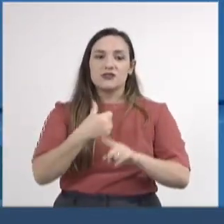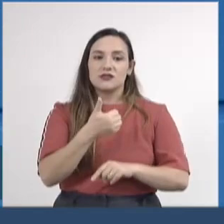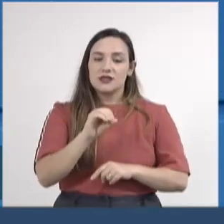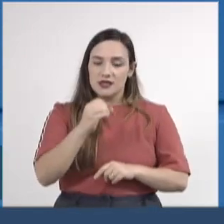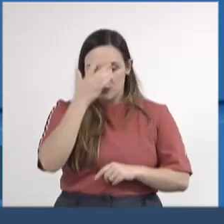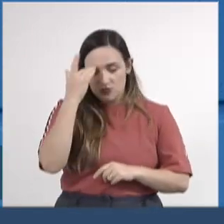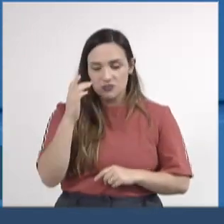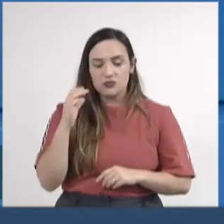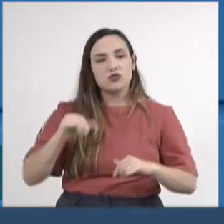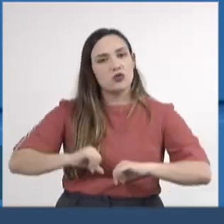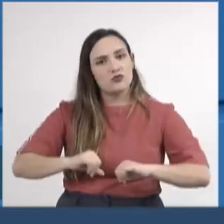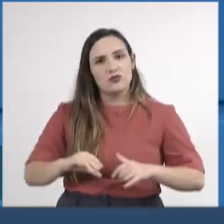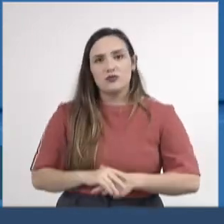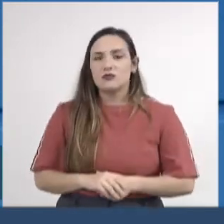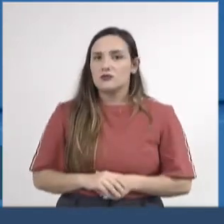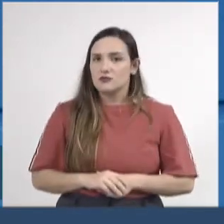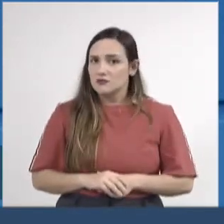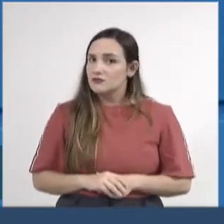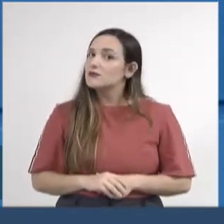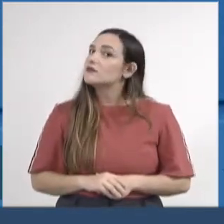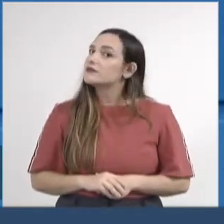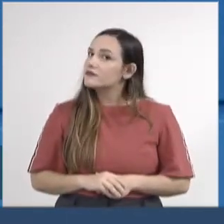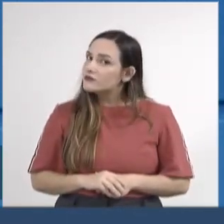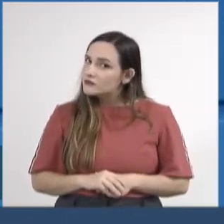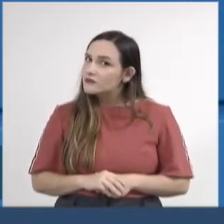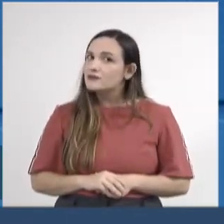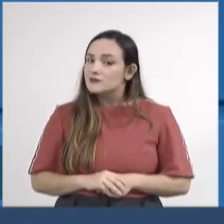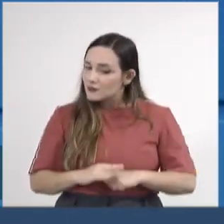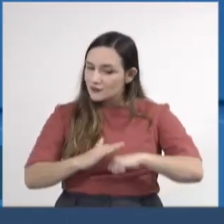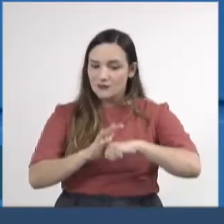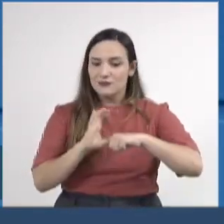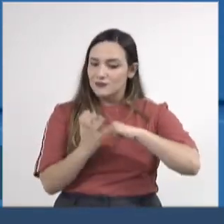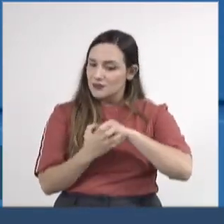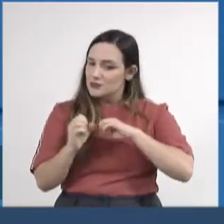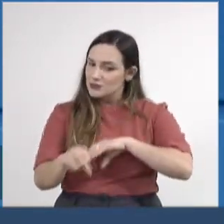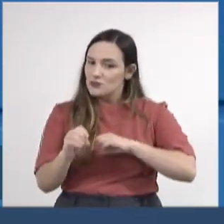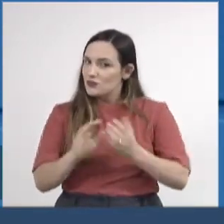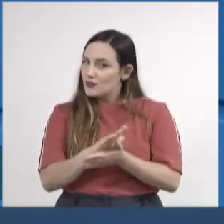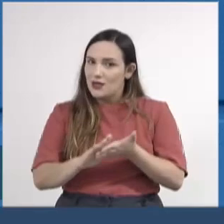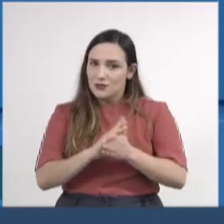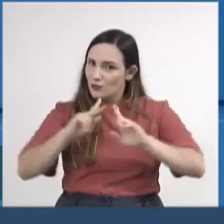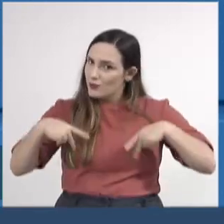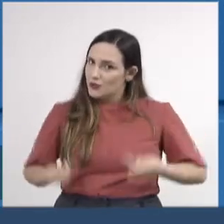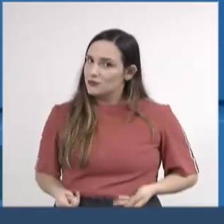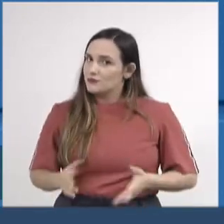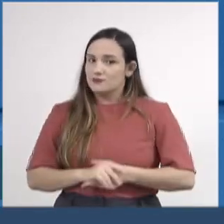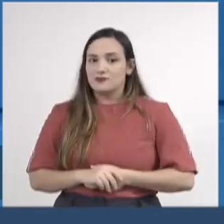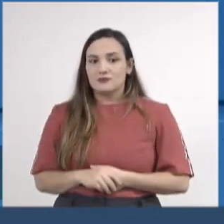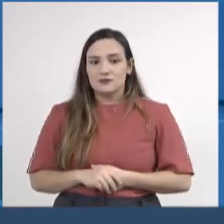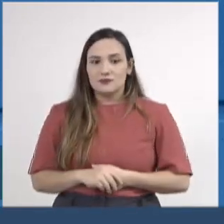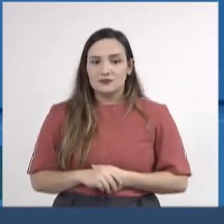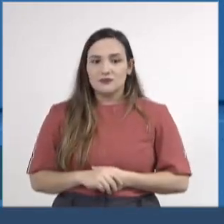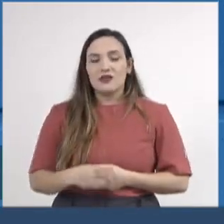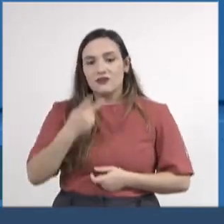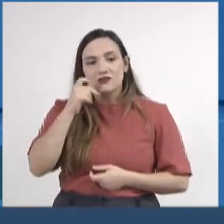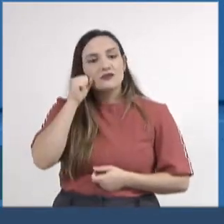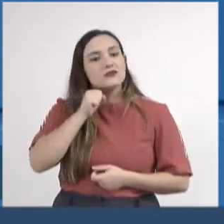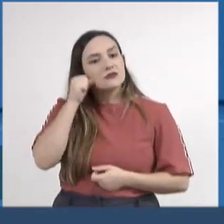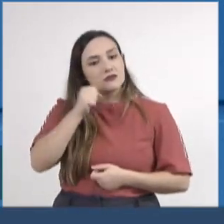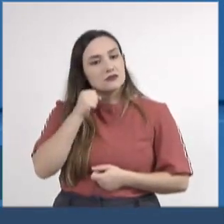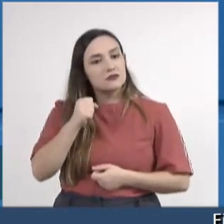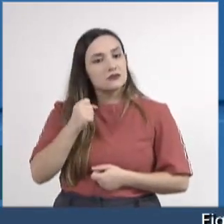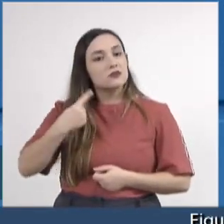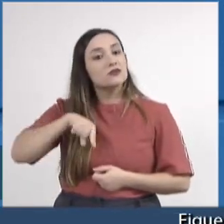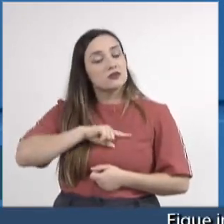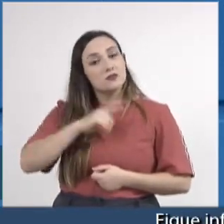Então, deputado Pedro Kemp, infelizmente, a pandemia também não insinua a humanidade. Em relação à fala do senador, nós, como